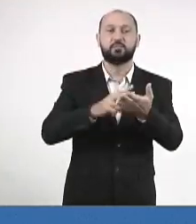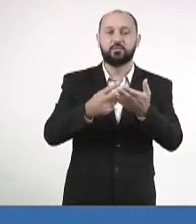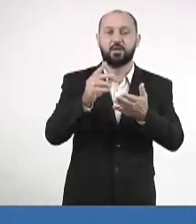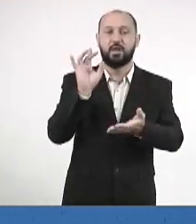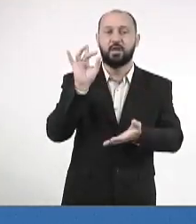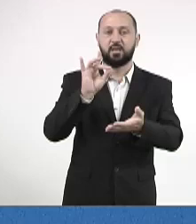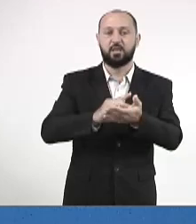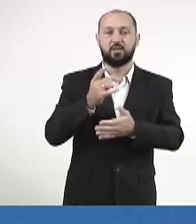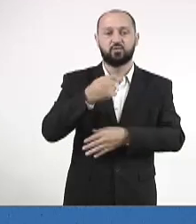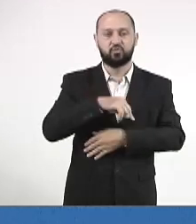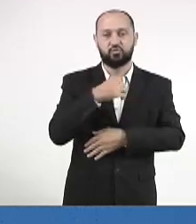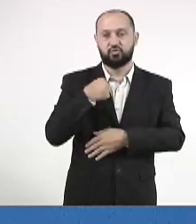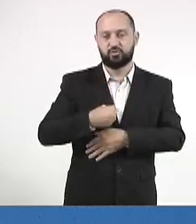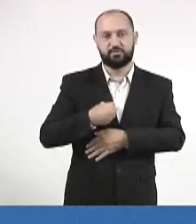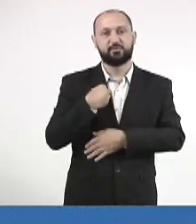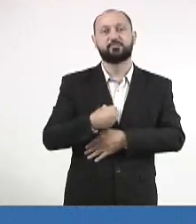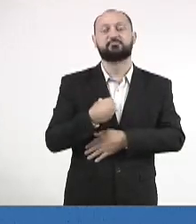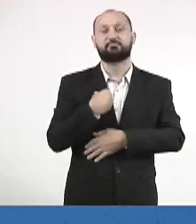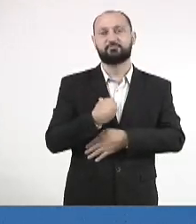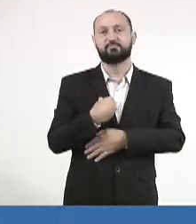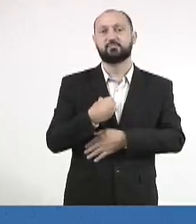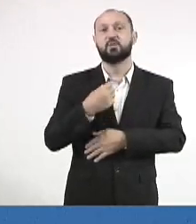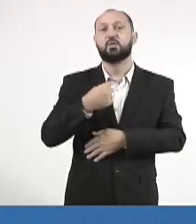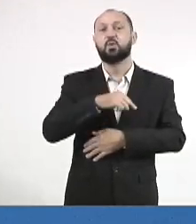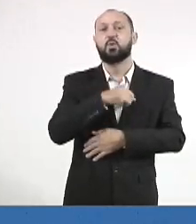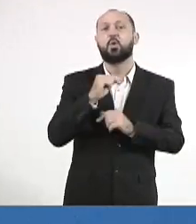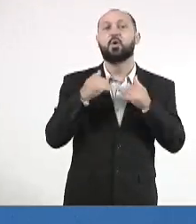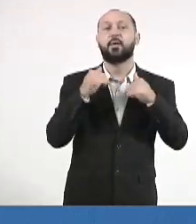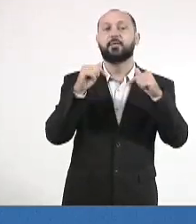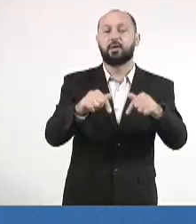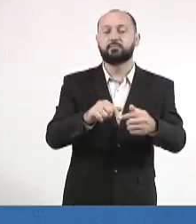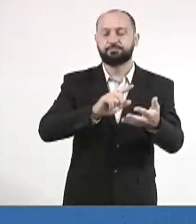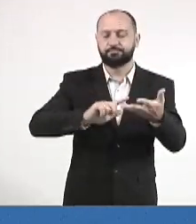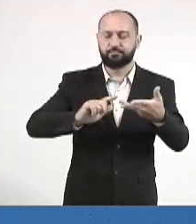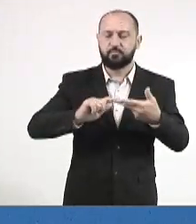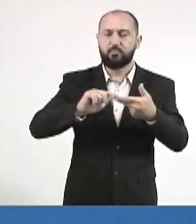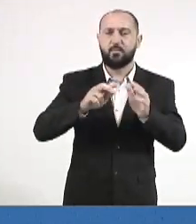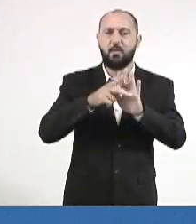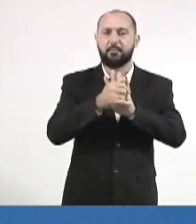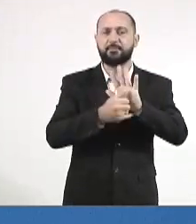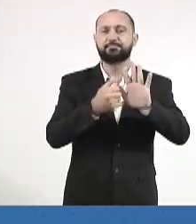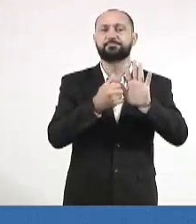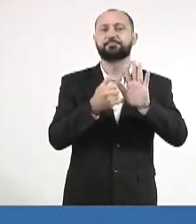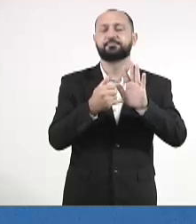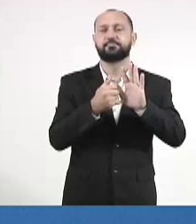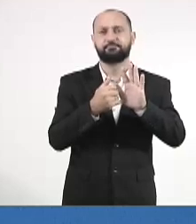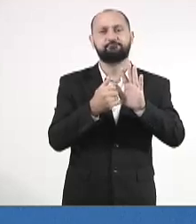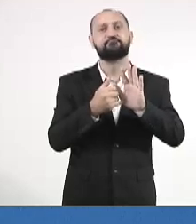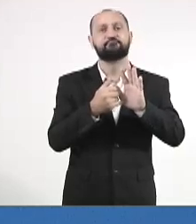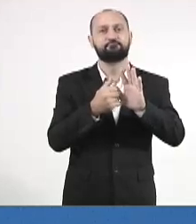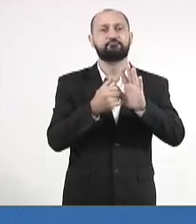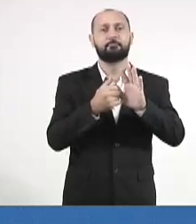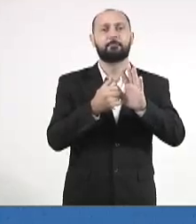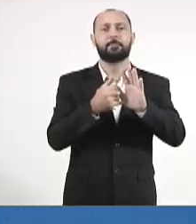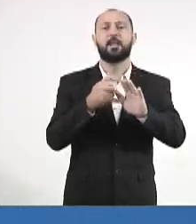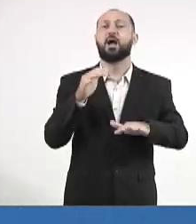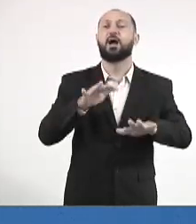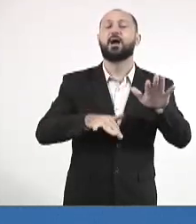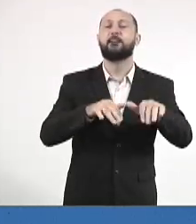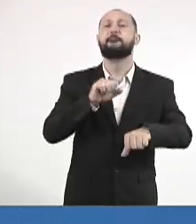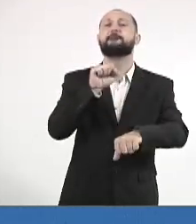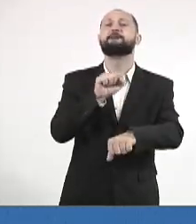realidade que a gente está vivendo. E nós estamos aqui com vários projetos, vários, às vezes,